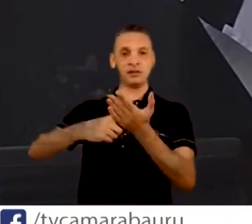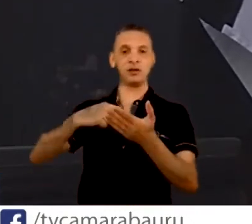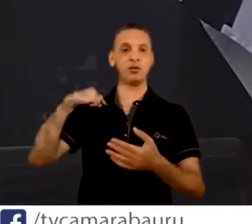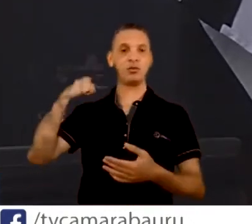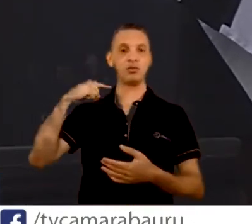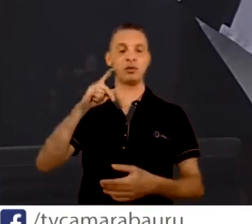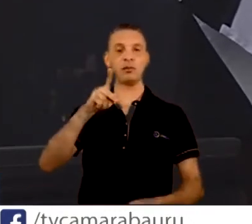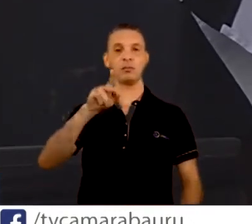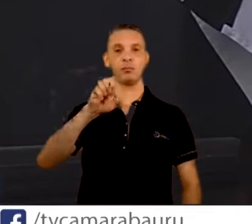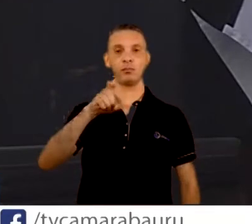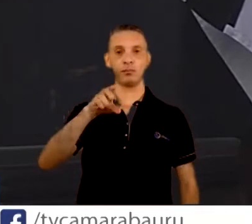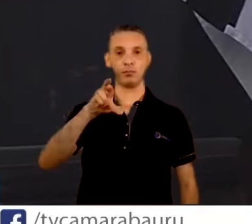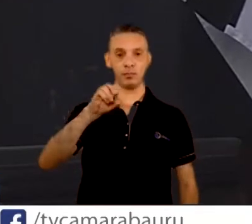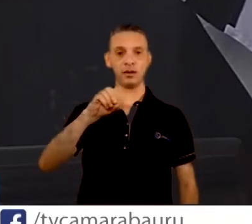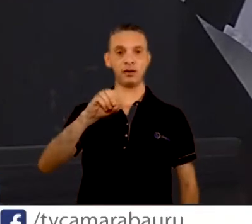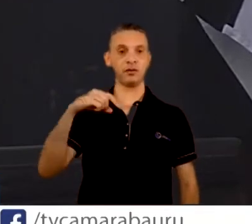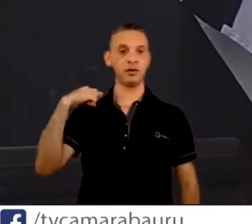Federal,